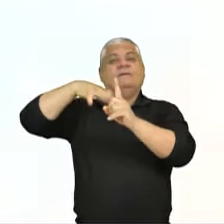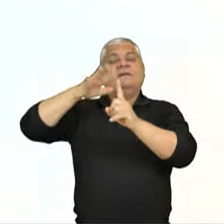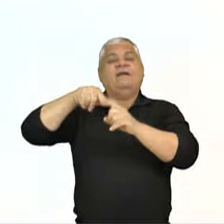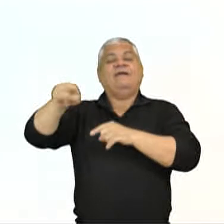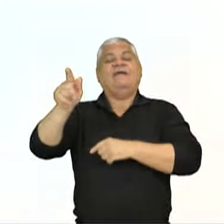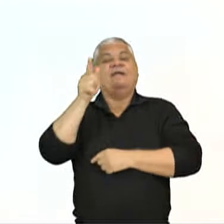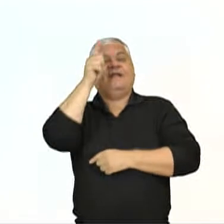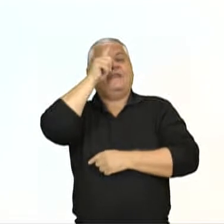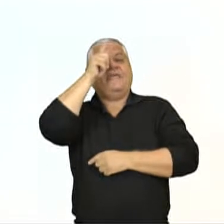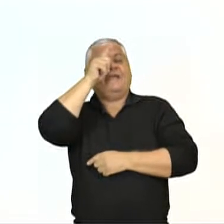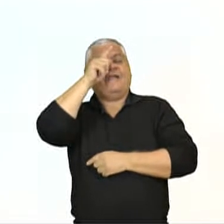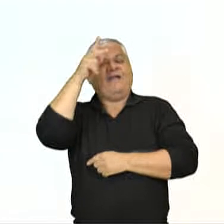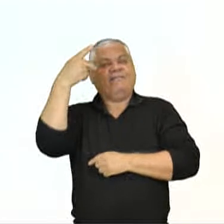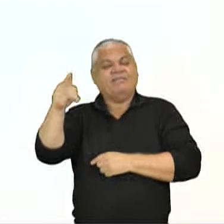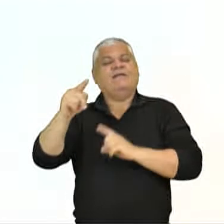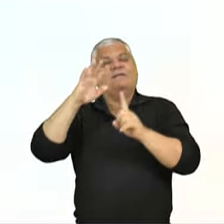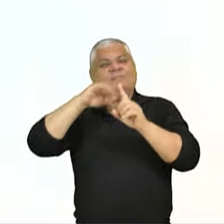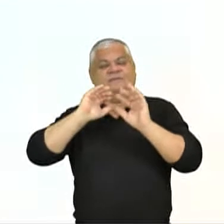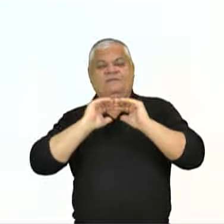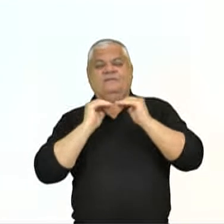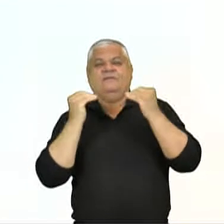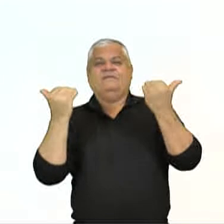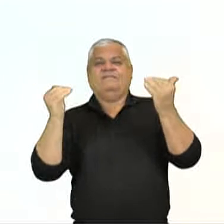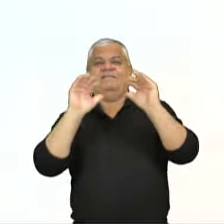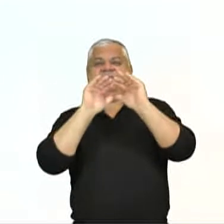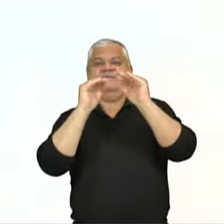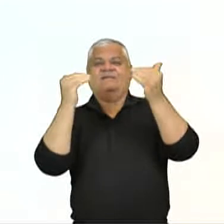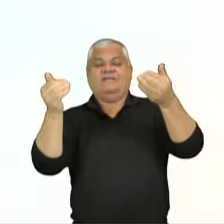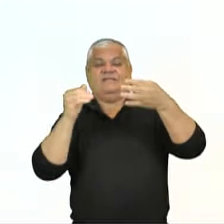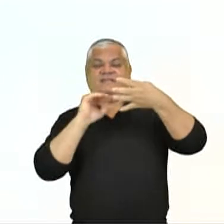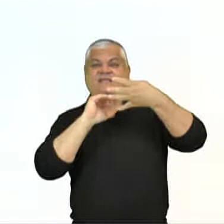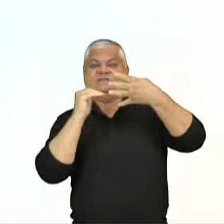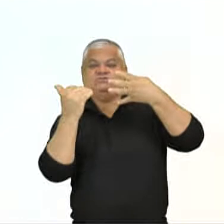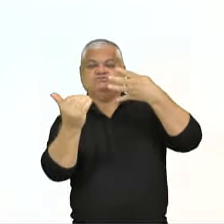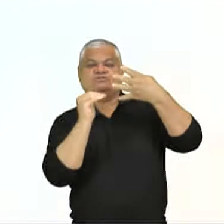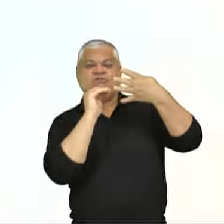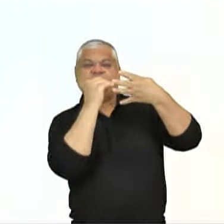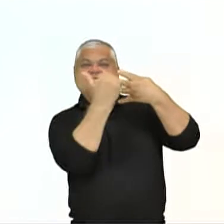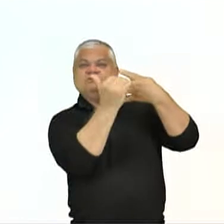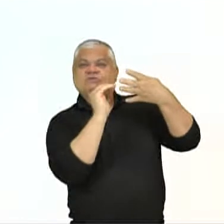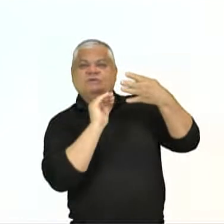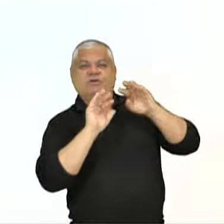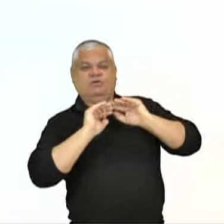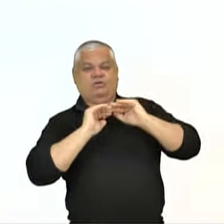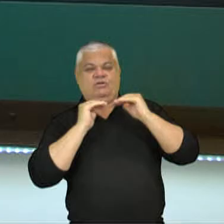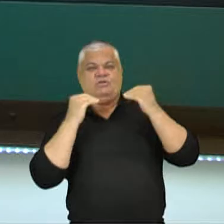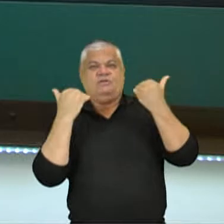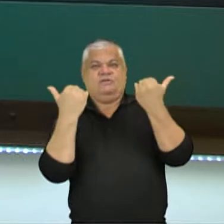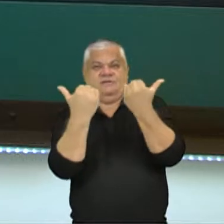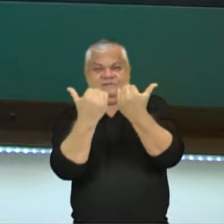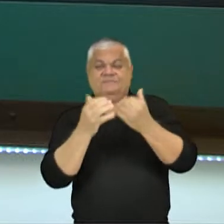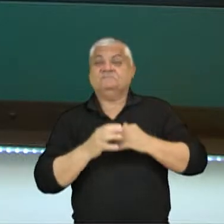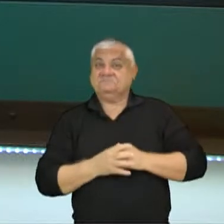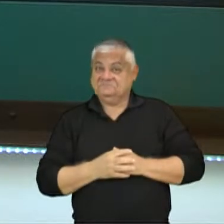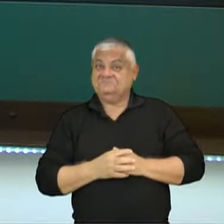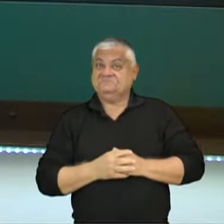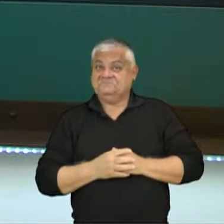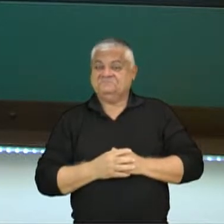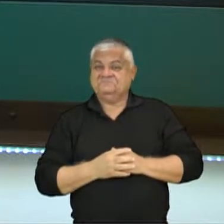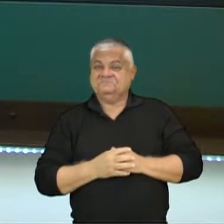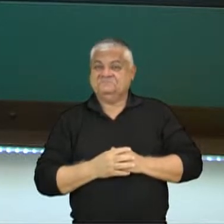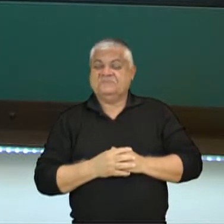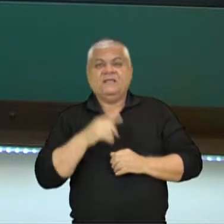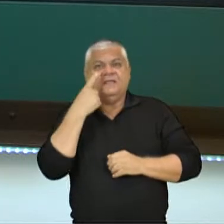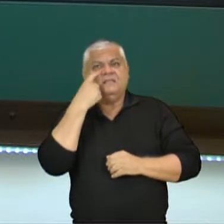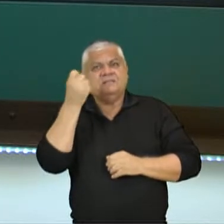apelidade de coliseu por causa do antigo colosso de Nero, transformado em deus invictus. Olha que interessante, gente. Nós temos